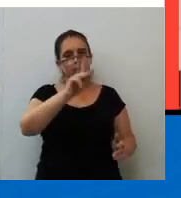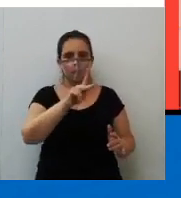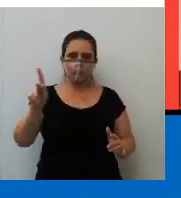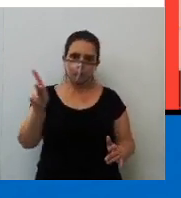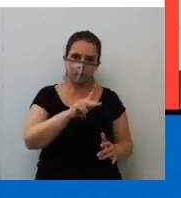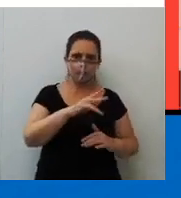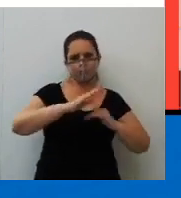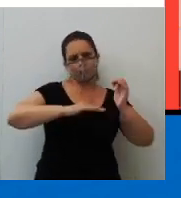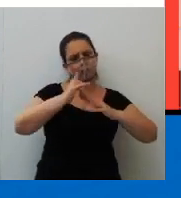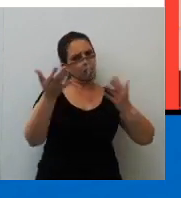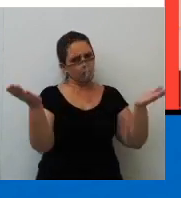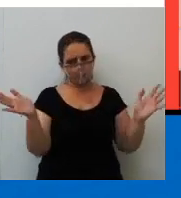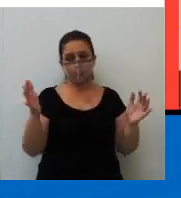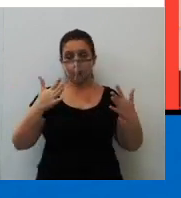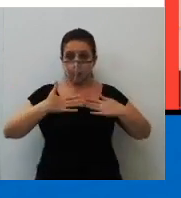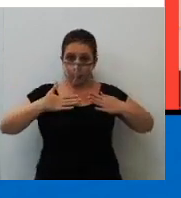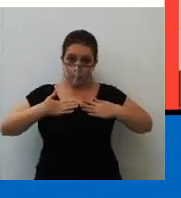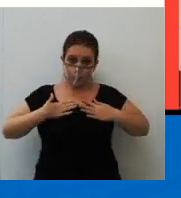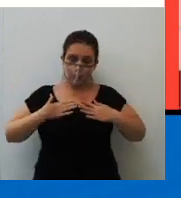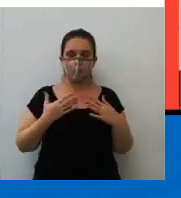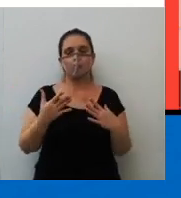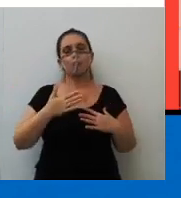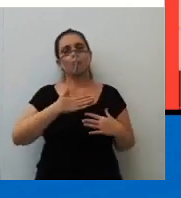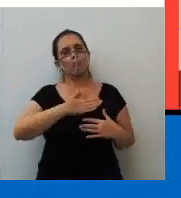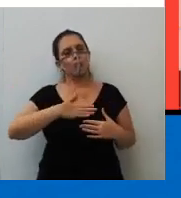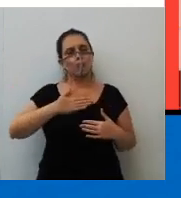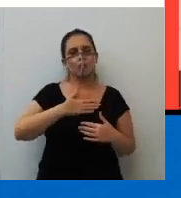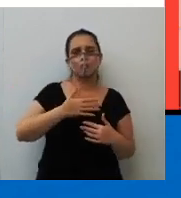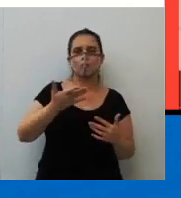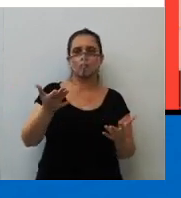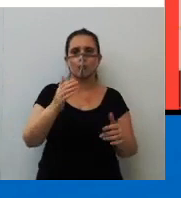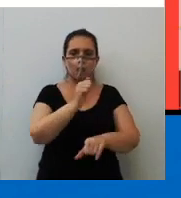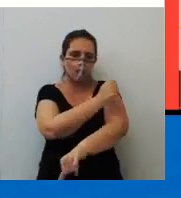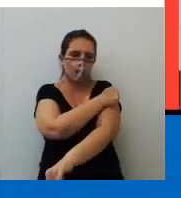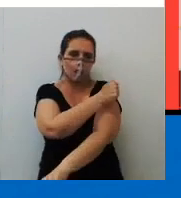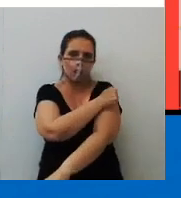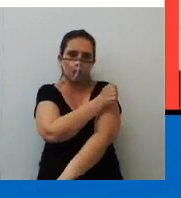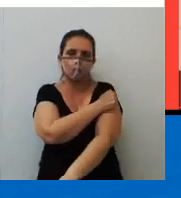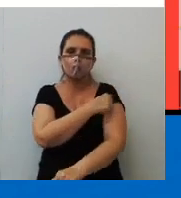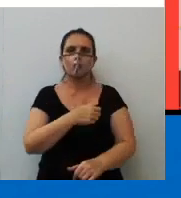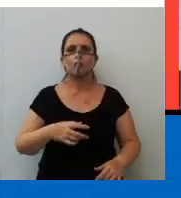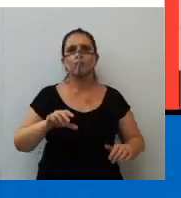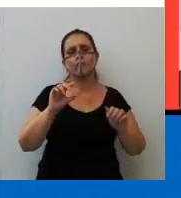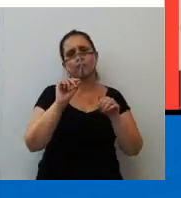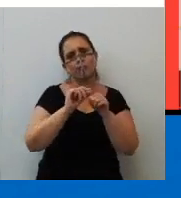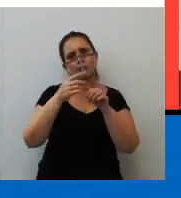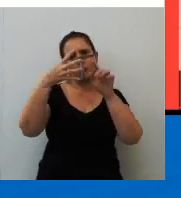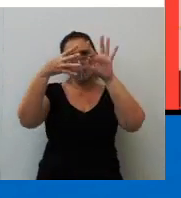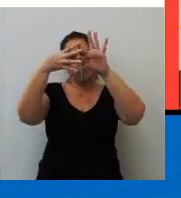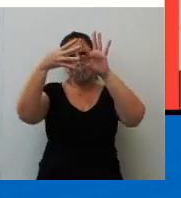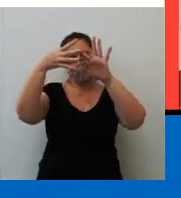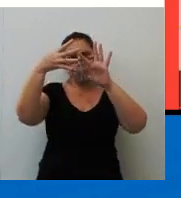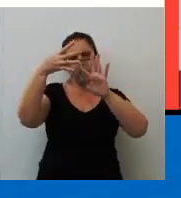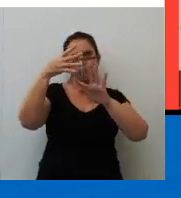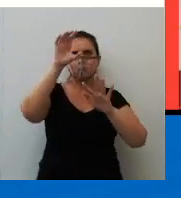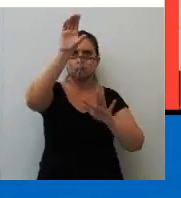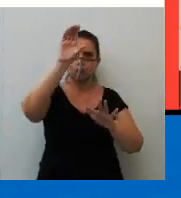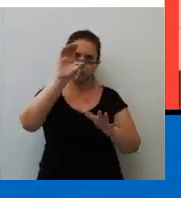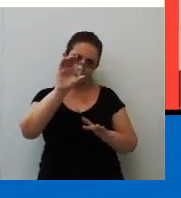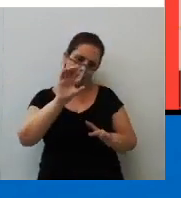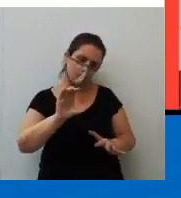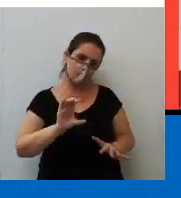visão, tá? Mas eu gosto muito que o aluno faça apenas quatro parágrafos na hora da redação.